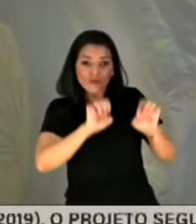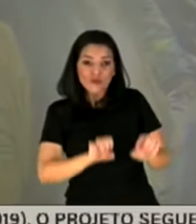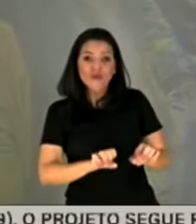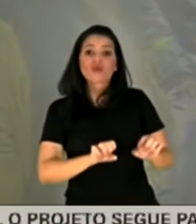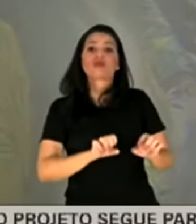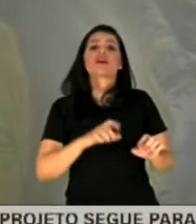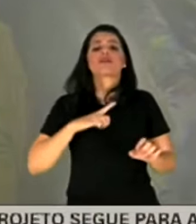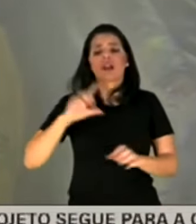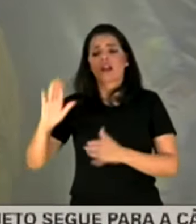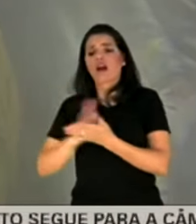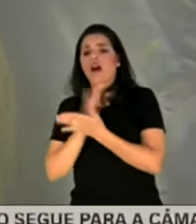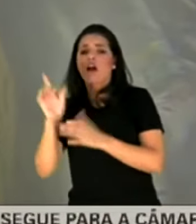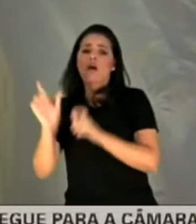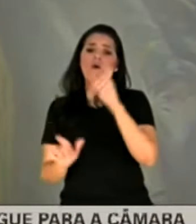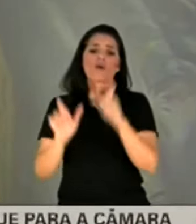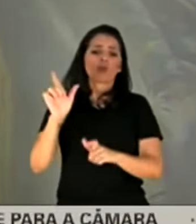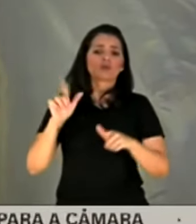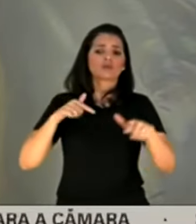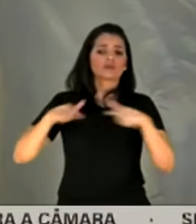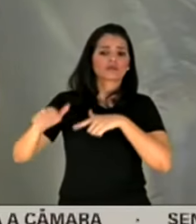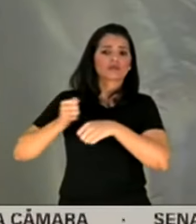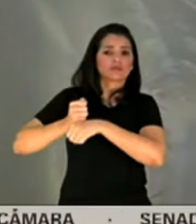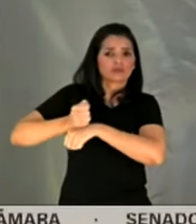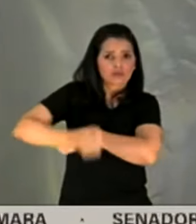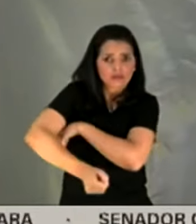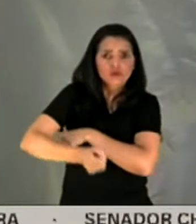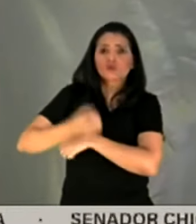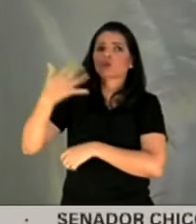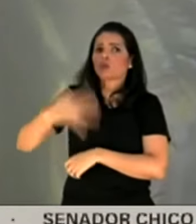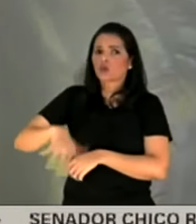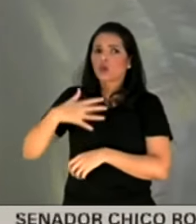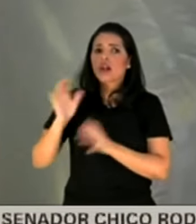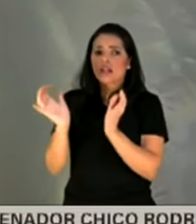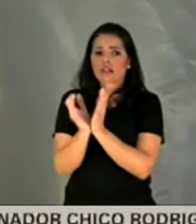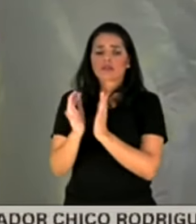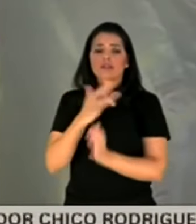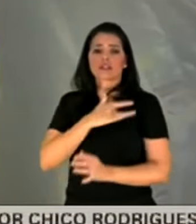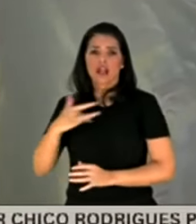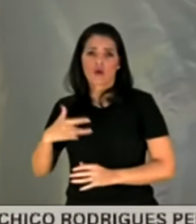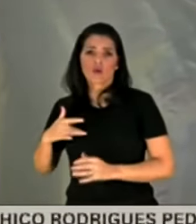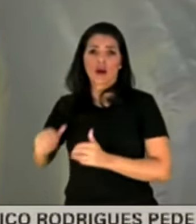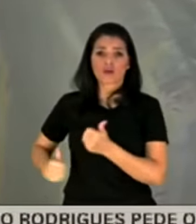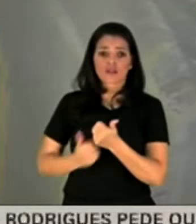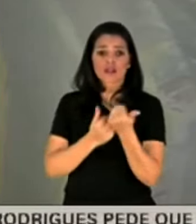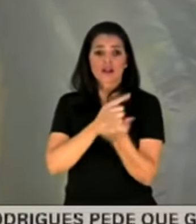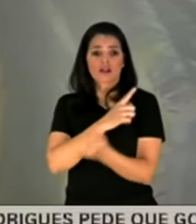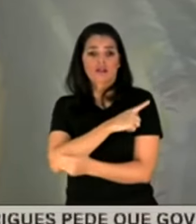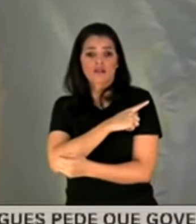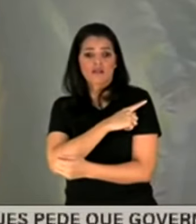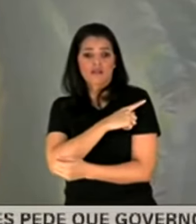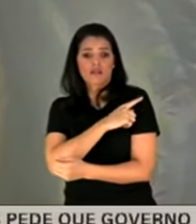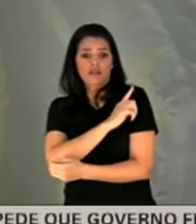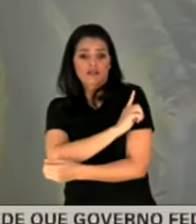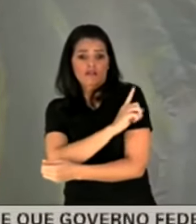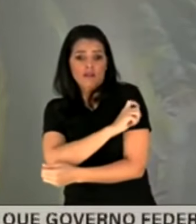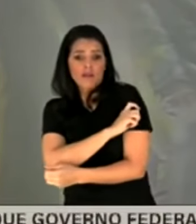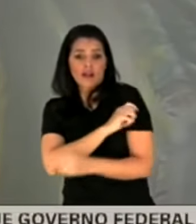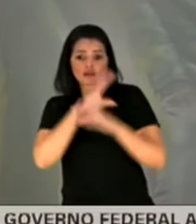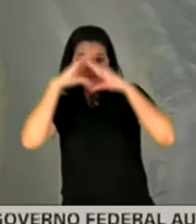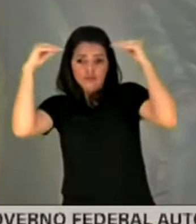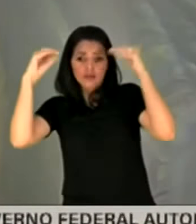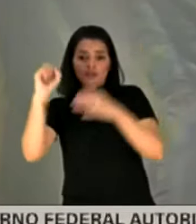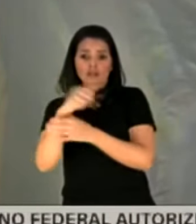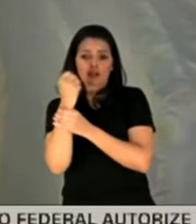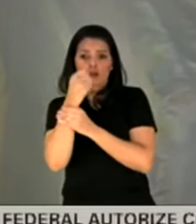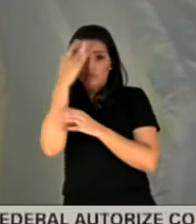profissionais dentro da Prevent que não trabalhem duro, toda a equipe de saúde, desde auxiliares de enfermagem, enfermeiros, fisioterapeutas, são pessoas